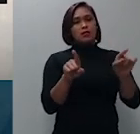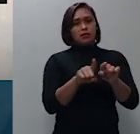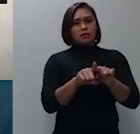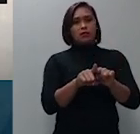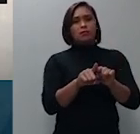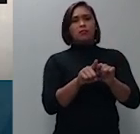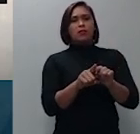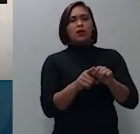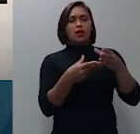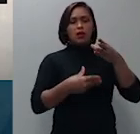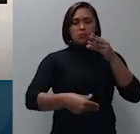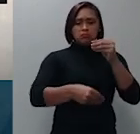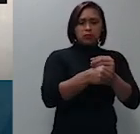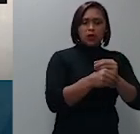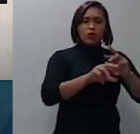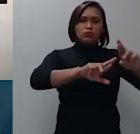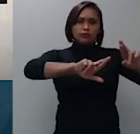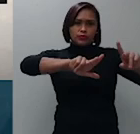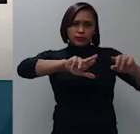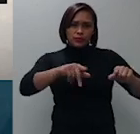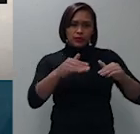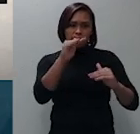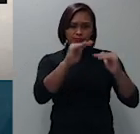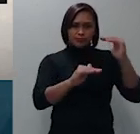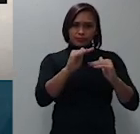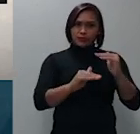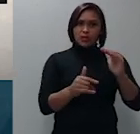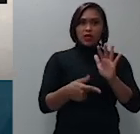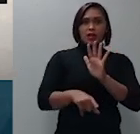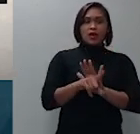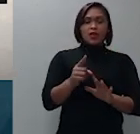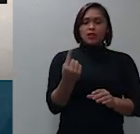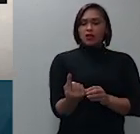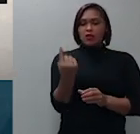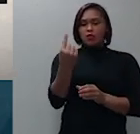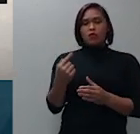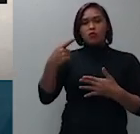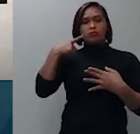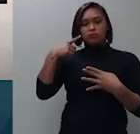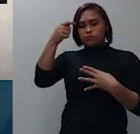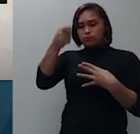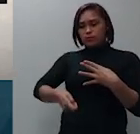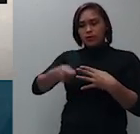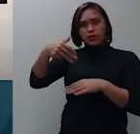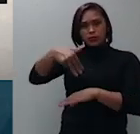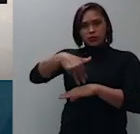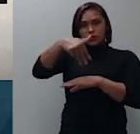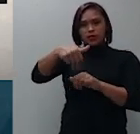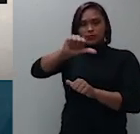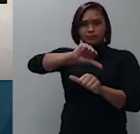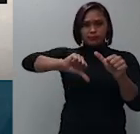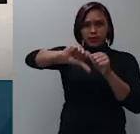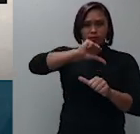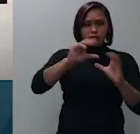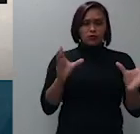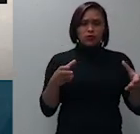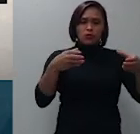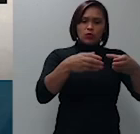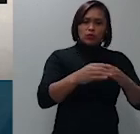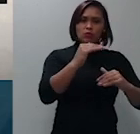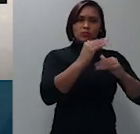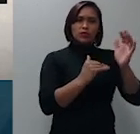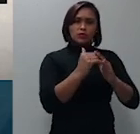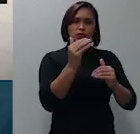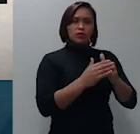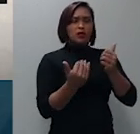o saneamento deixou de ser um ato individual do maestrado para se tornar um ato conjunto praticado com a colaboração das